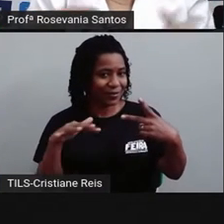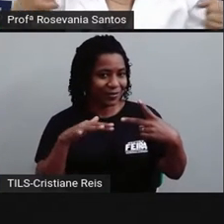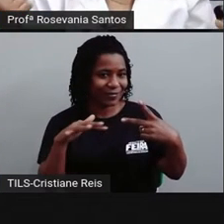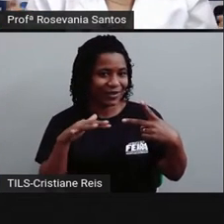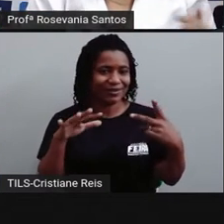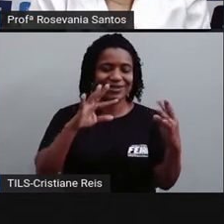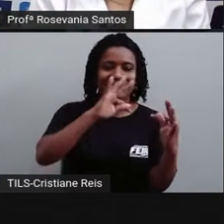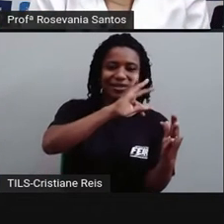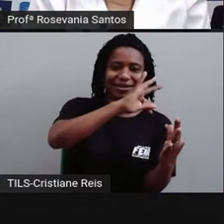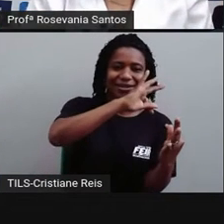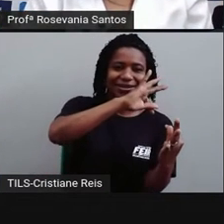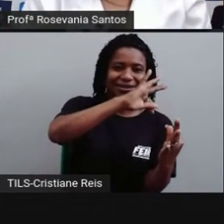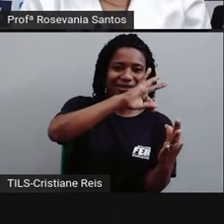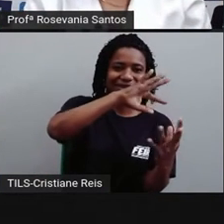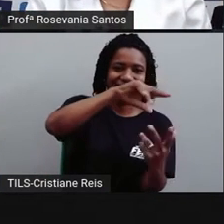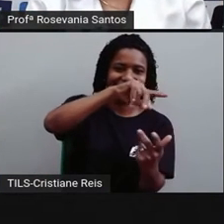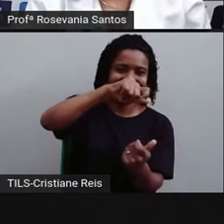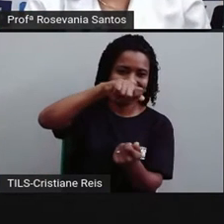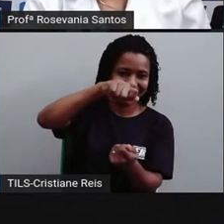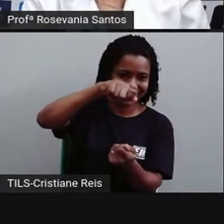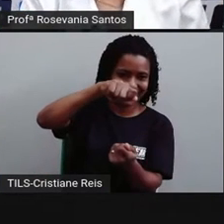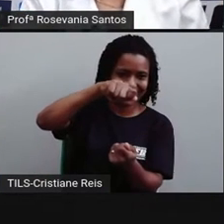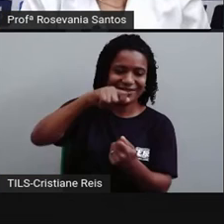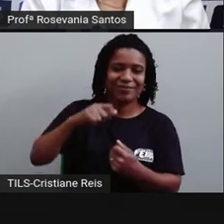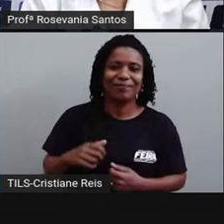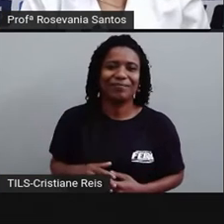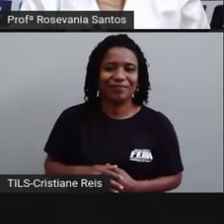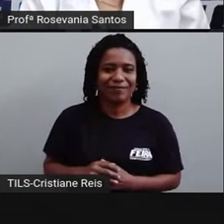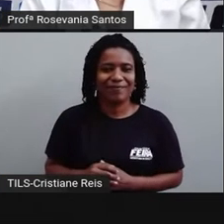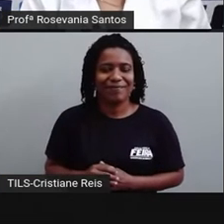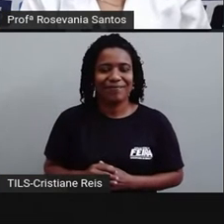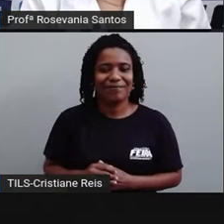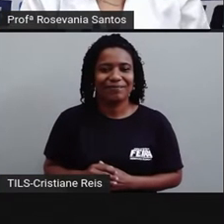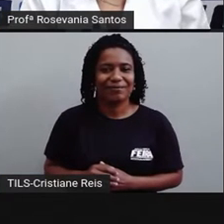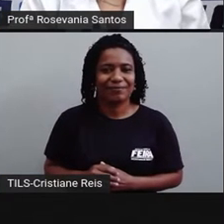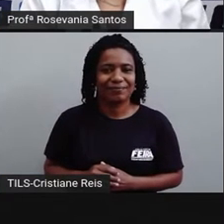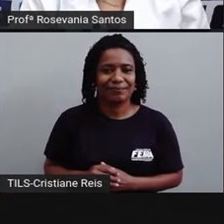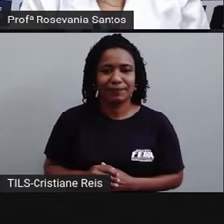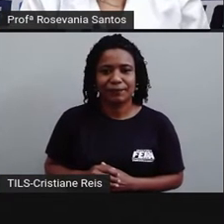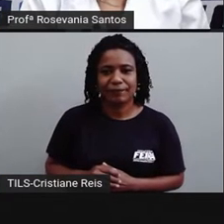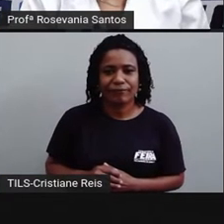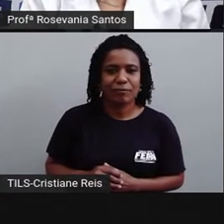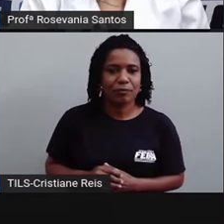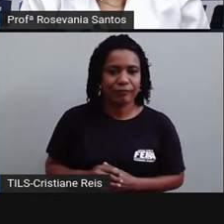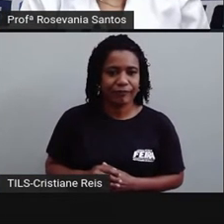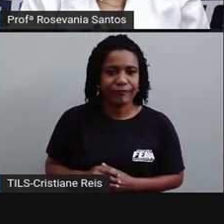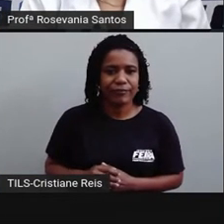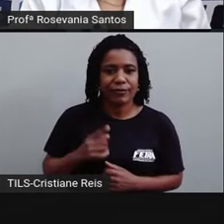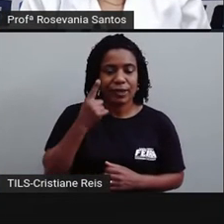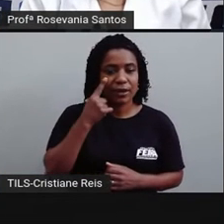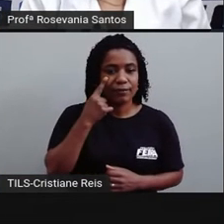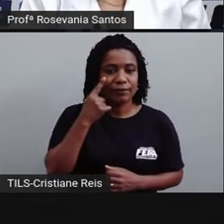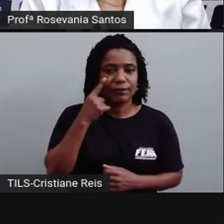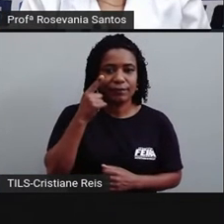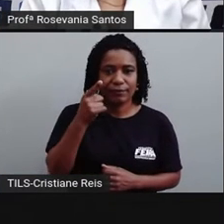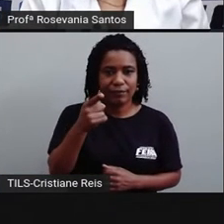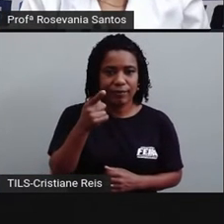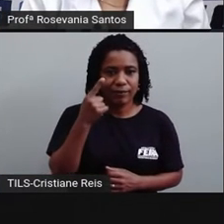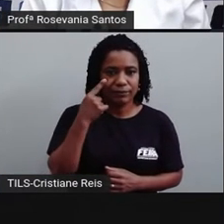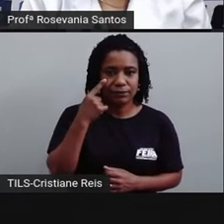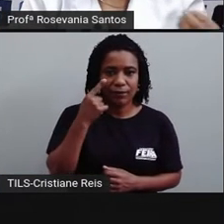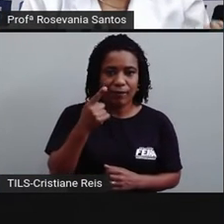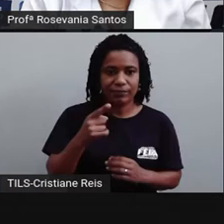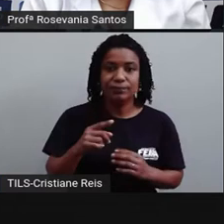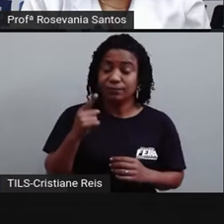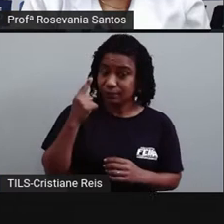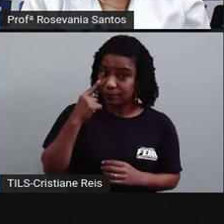translação, que é girar em torno do sol. Como eu já tinha dito antes. É só voltando aqui. Bom, gente, eu